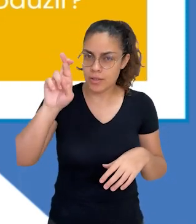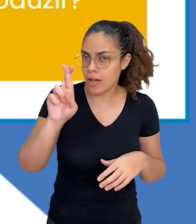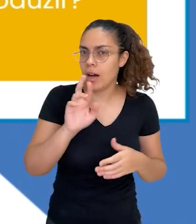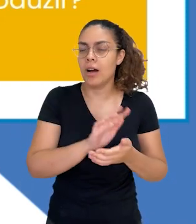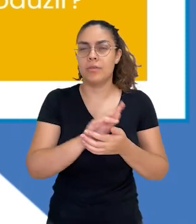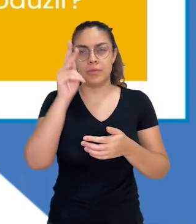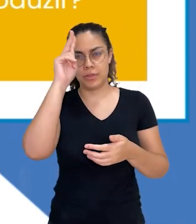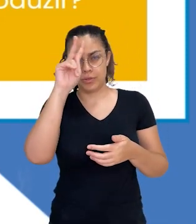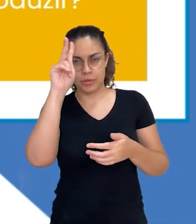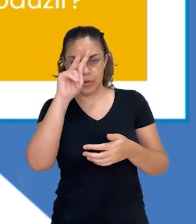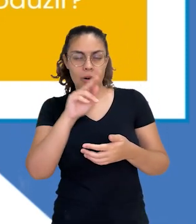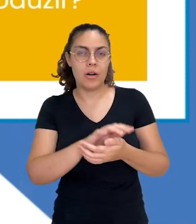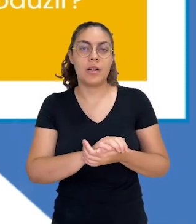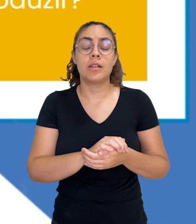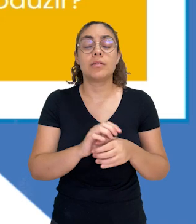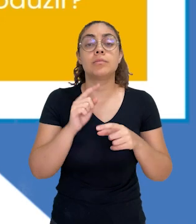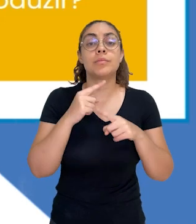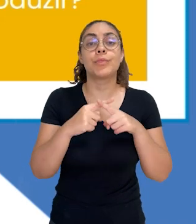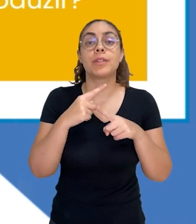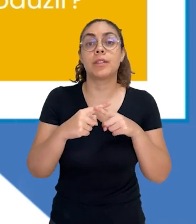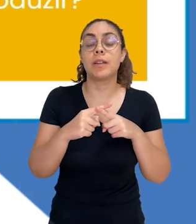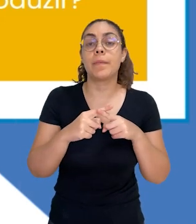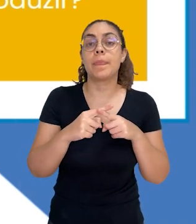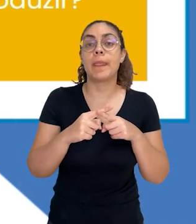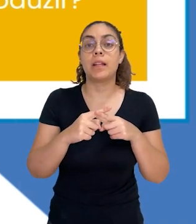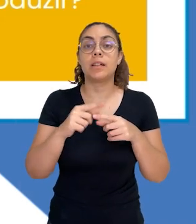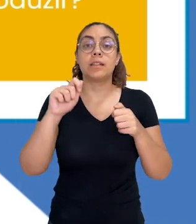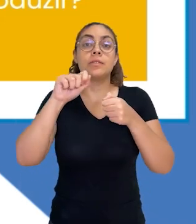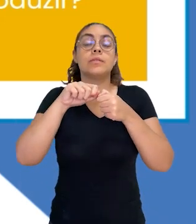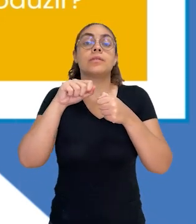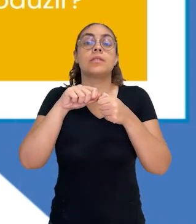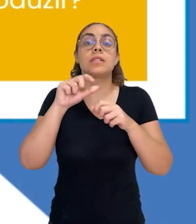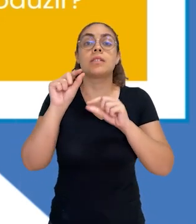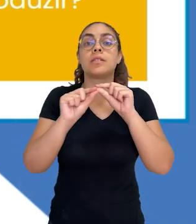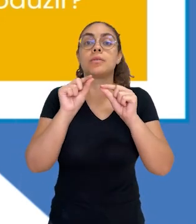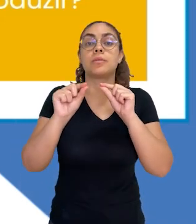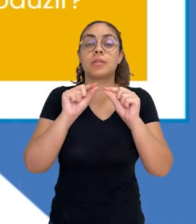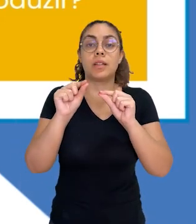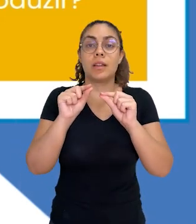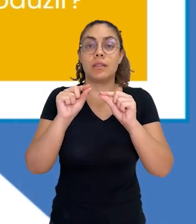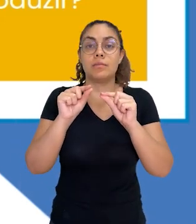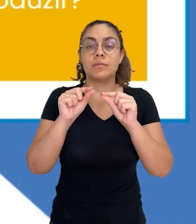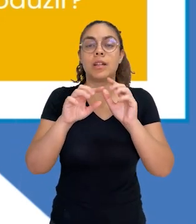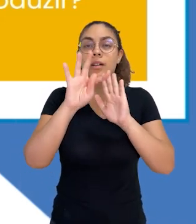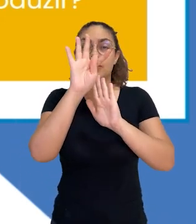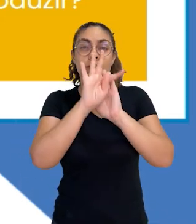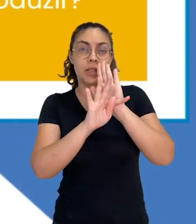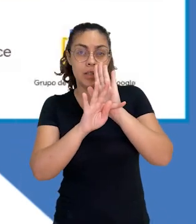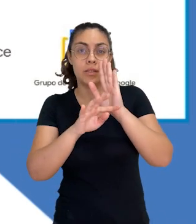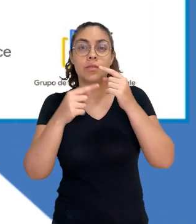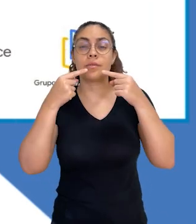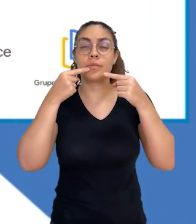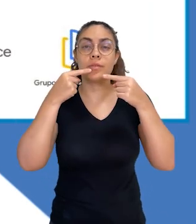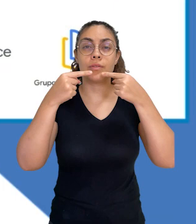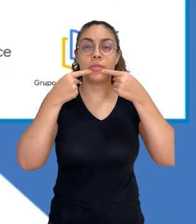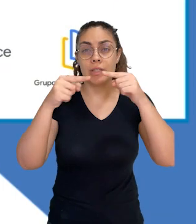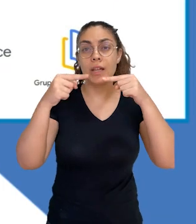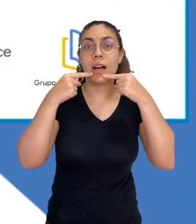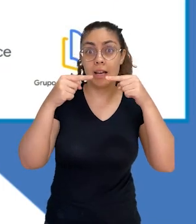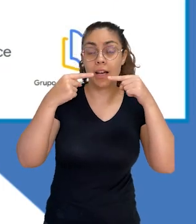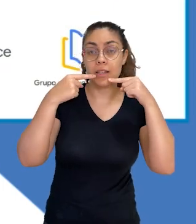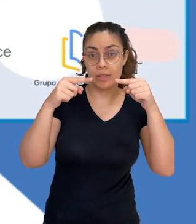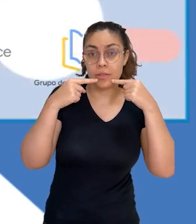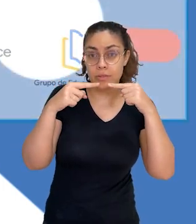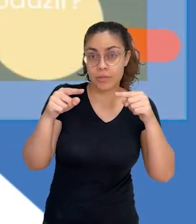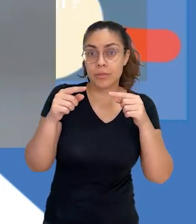disso, nós vamos produzir dentro desse material um conjunto de narrativas, um conjunto de diálogos. E esse conjunto de